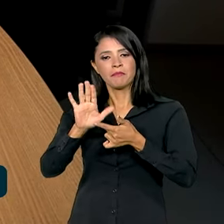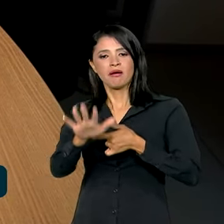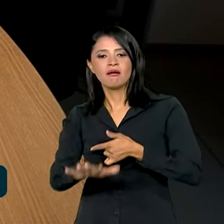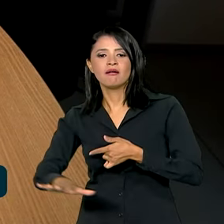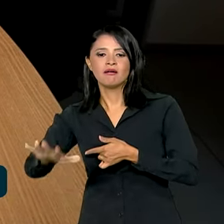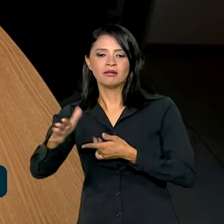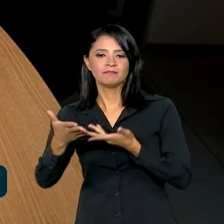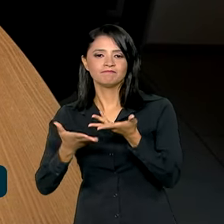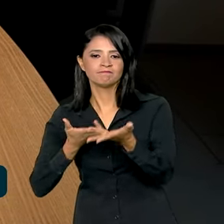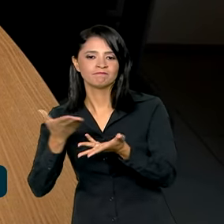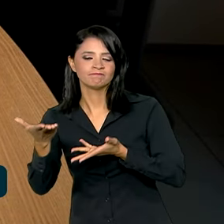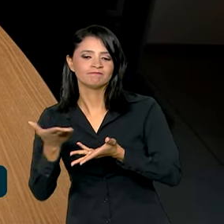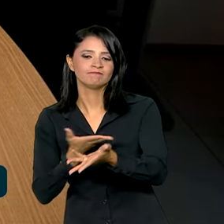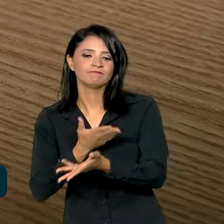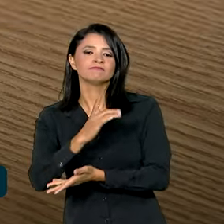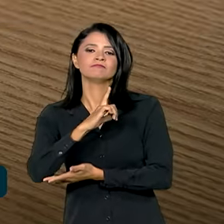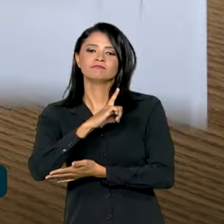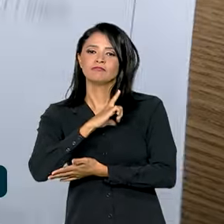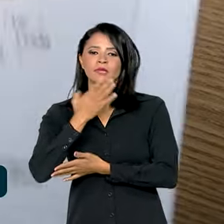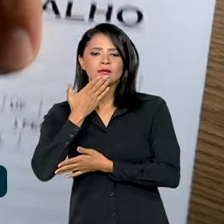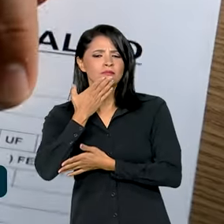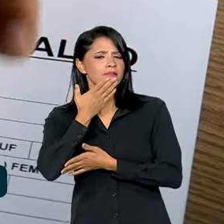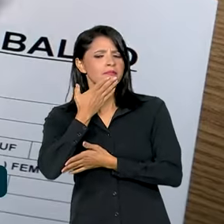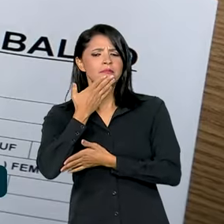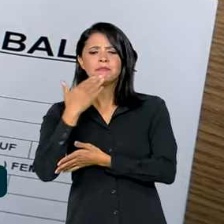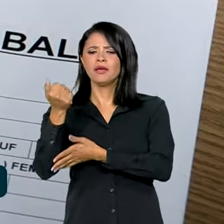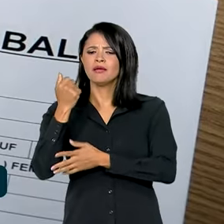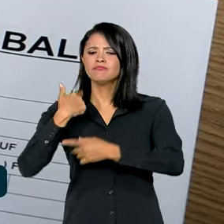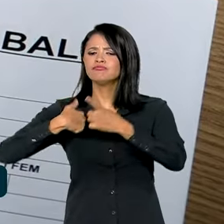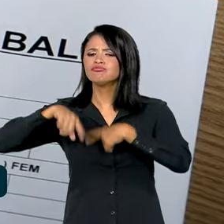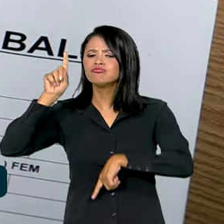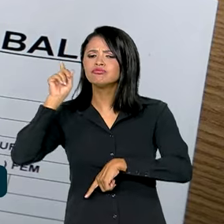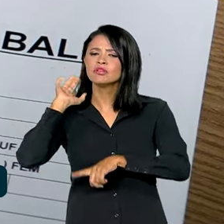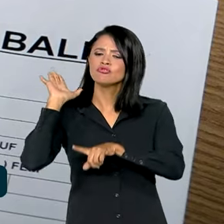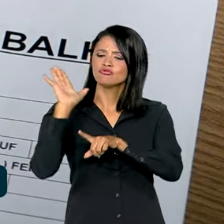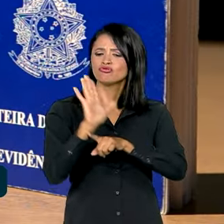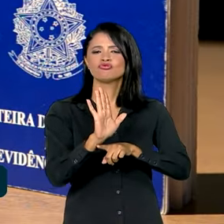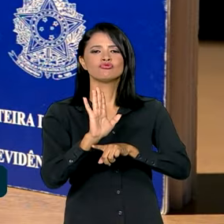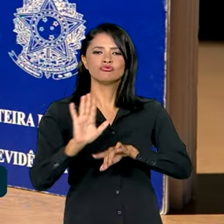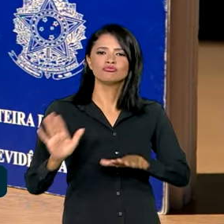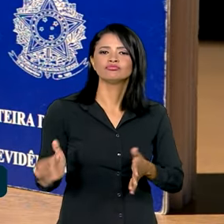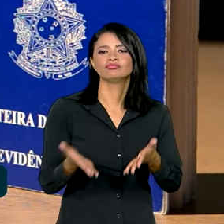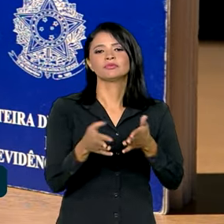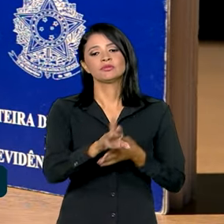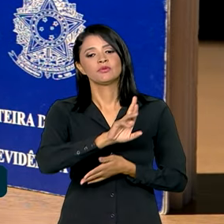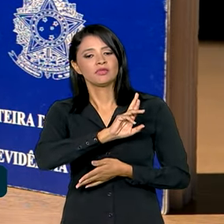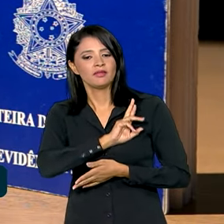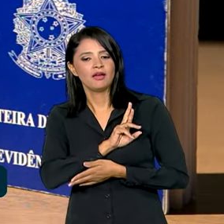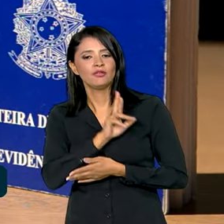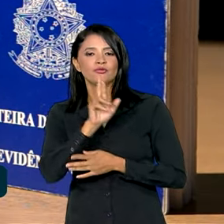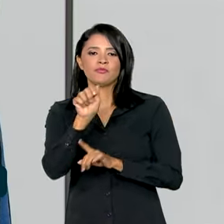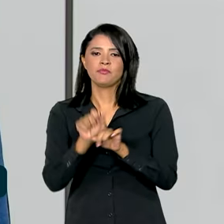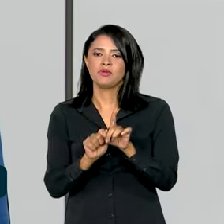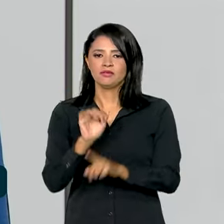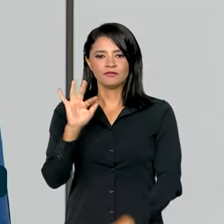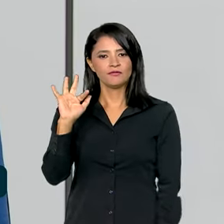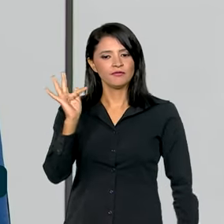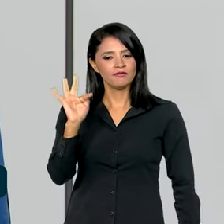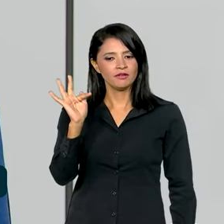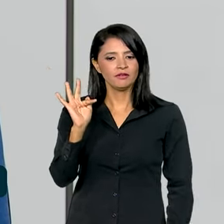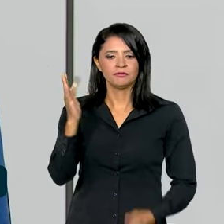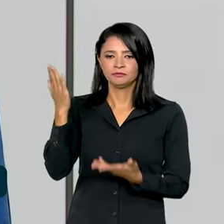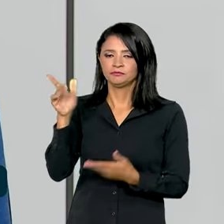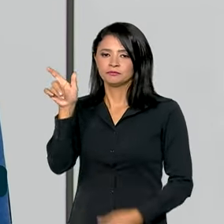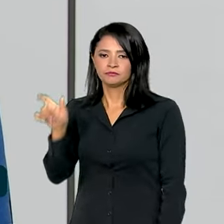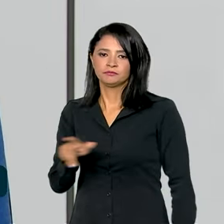setor de serviços, que teve o melhor desempenho e ajudou a impulsionar o resultado de fevereiro. O presidente